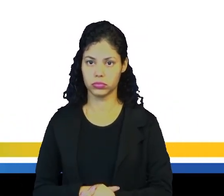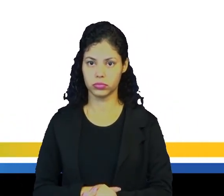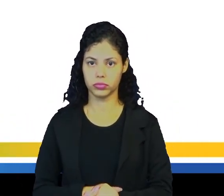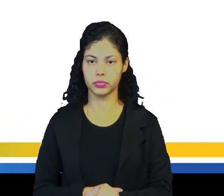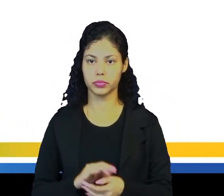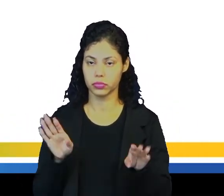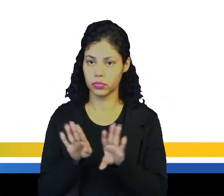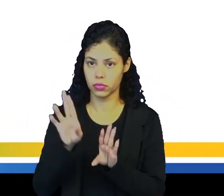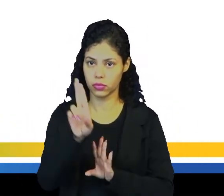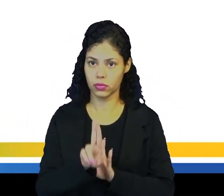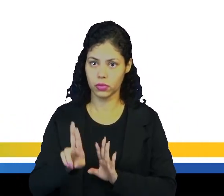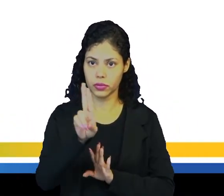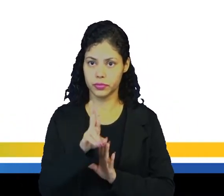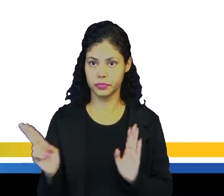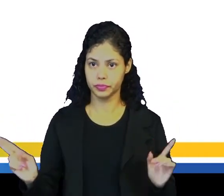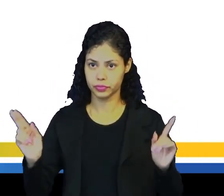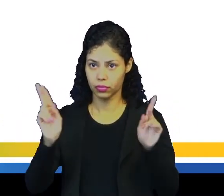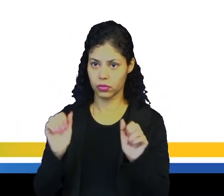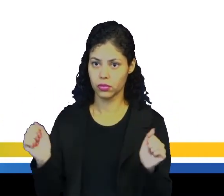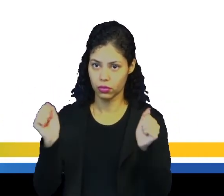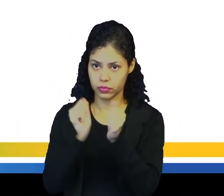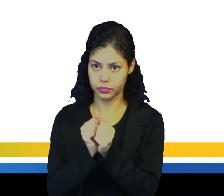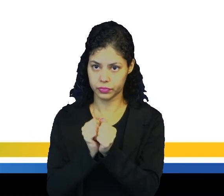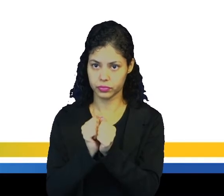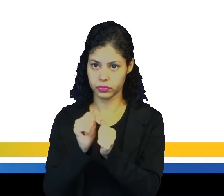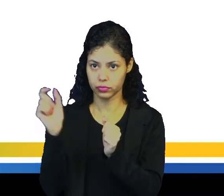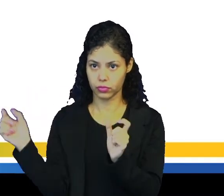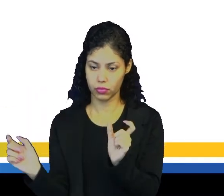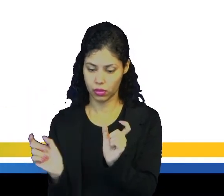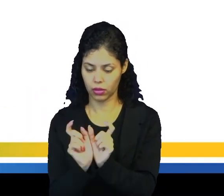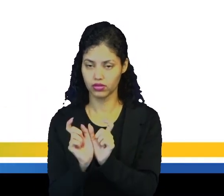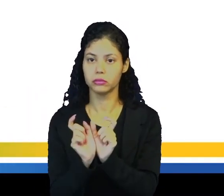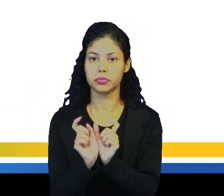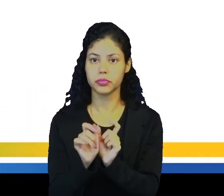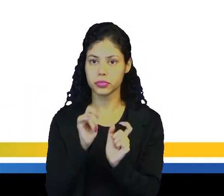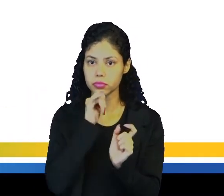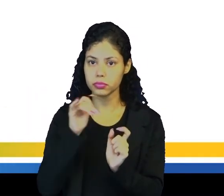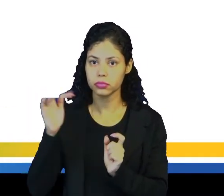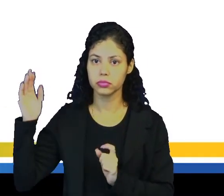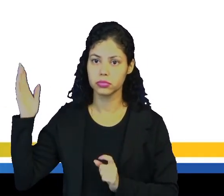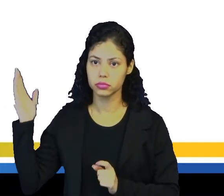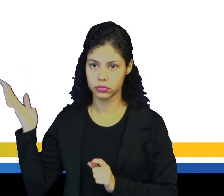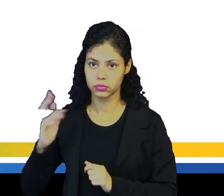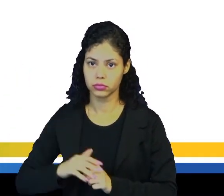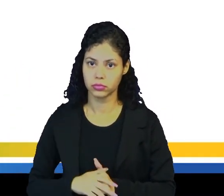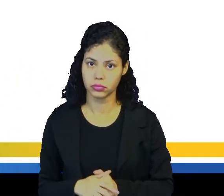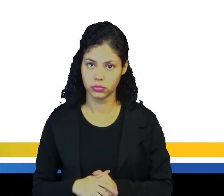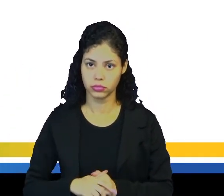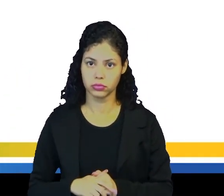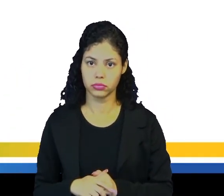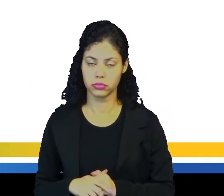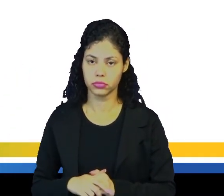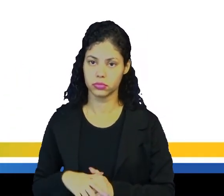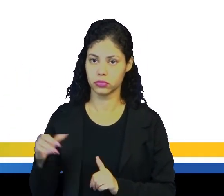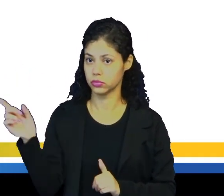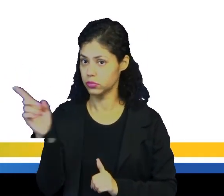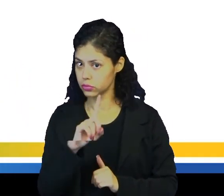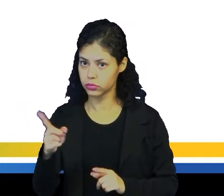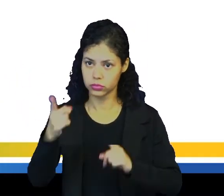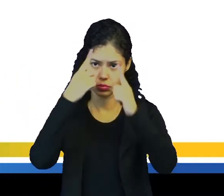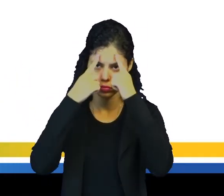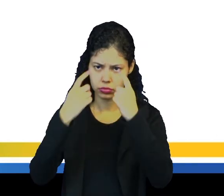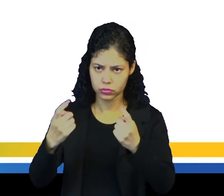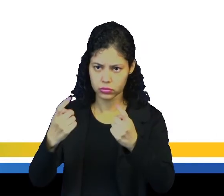É também utilizado para unir um prefixo a uma palavra. Por exemplo, non-violent, né, não